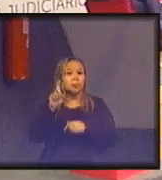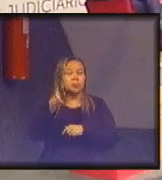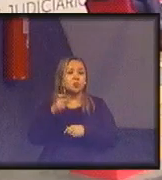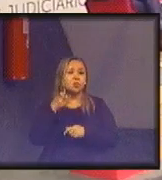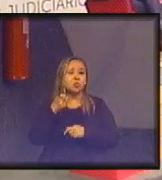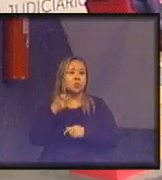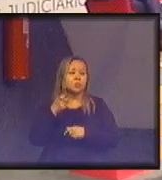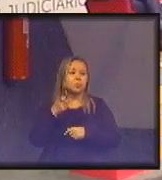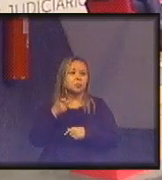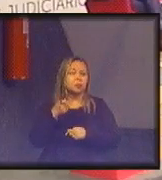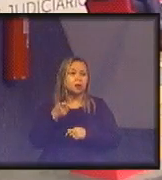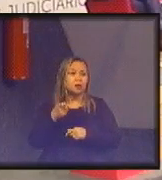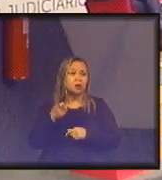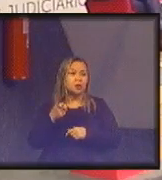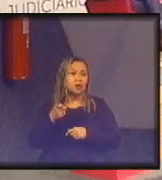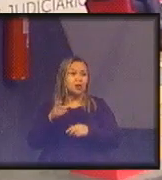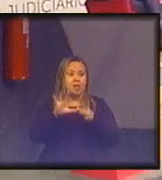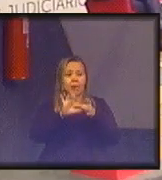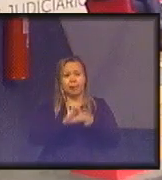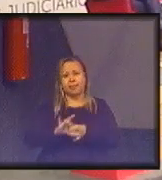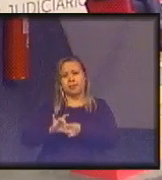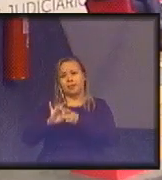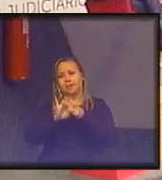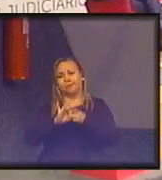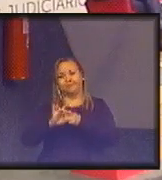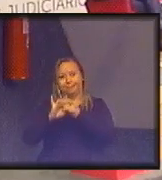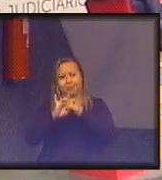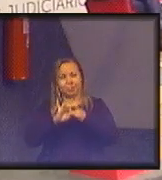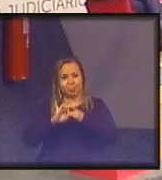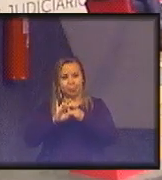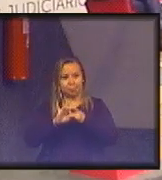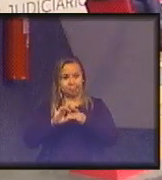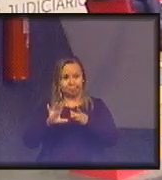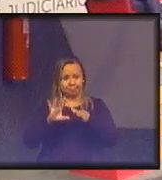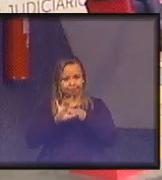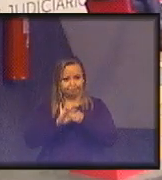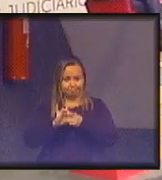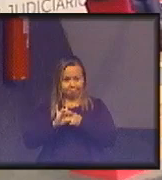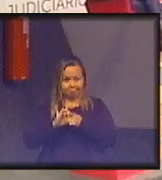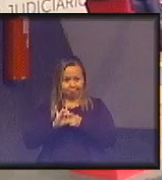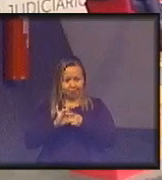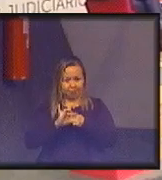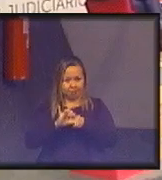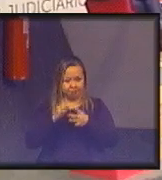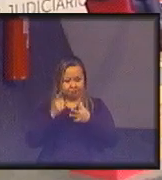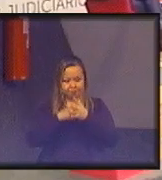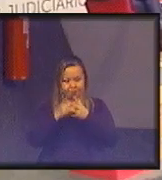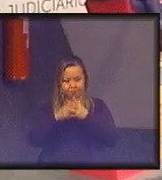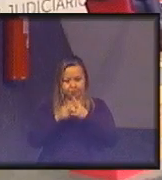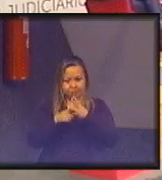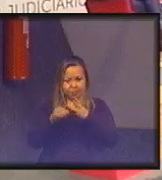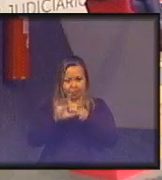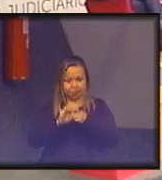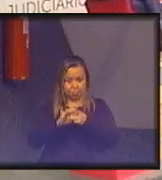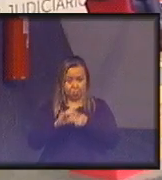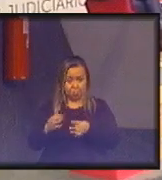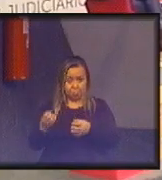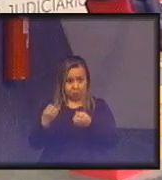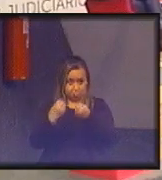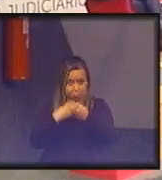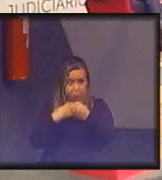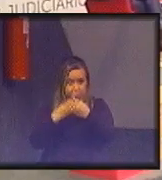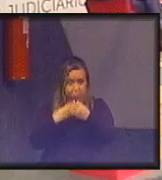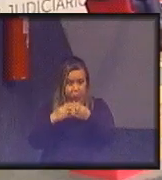inter e intradisciplinares e a nossa orientação em busca de